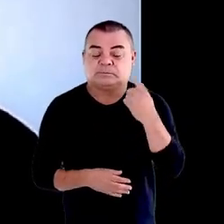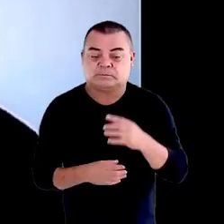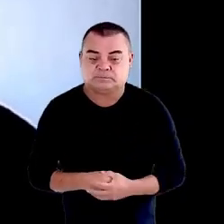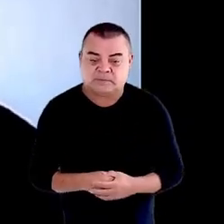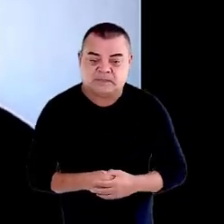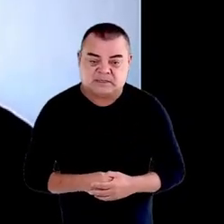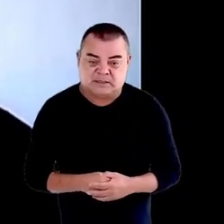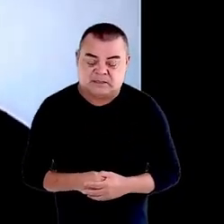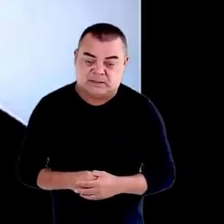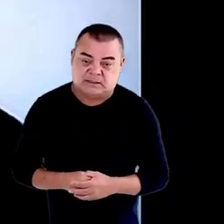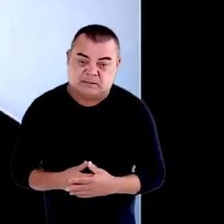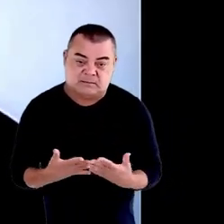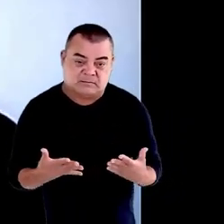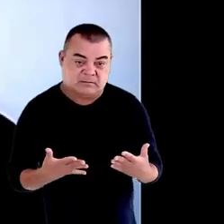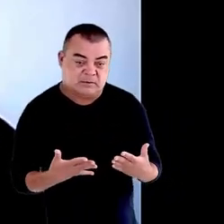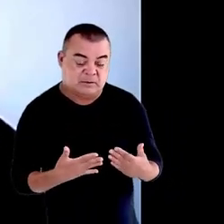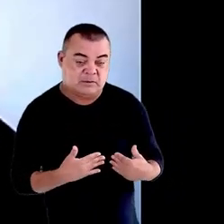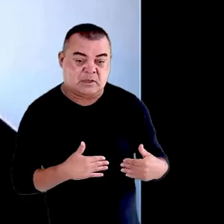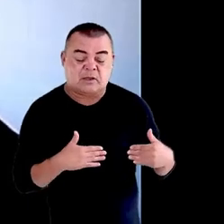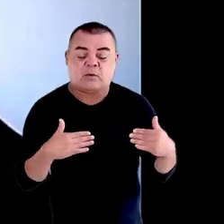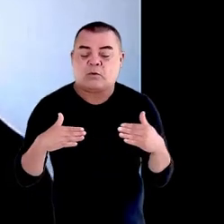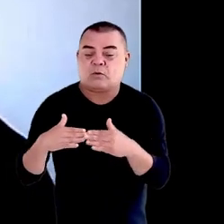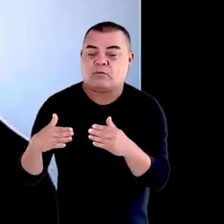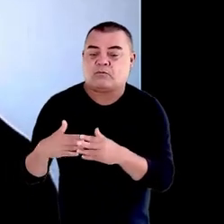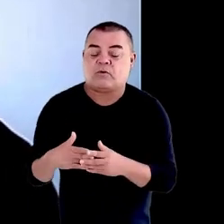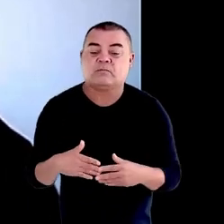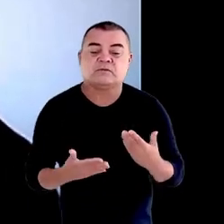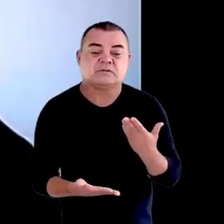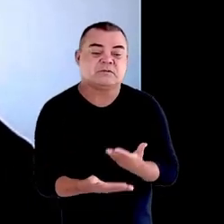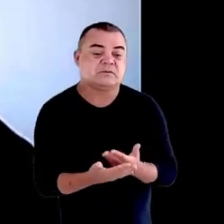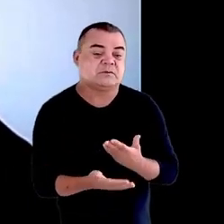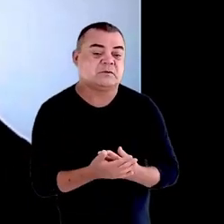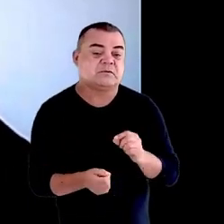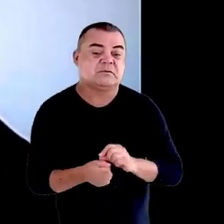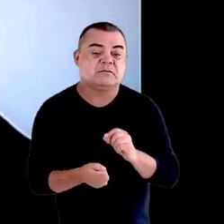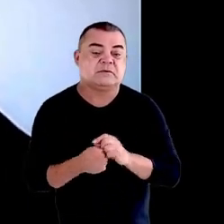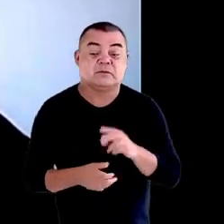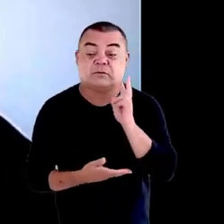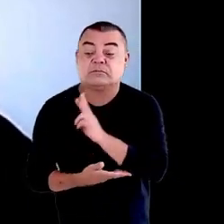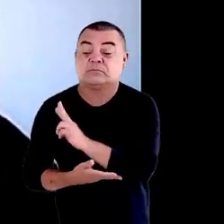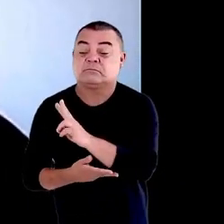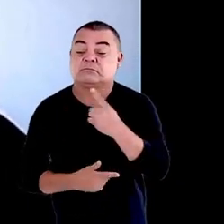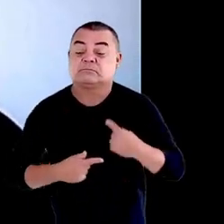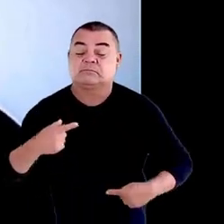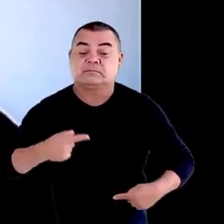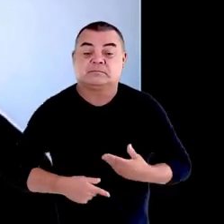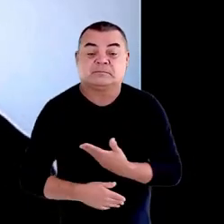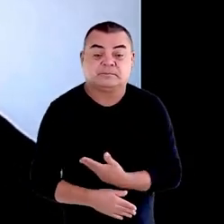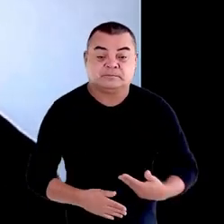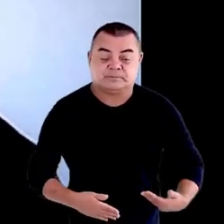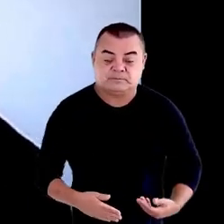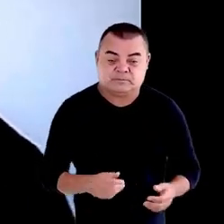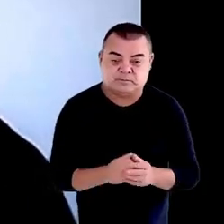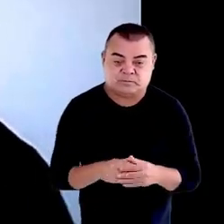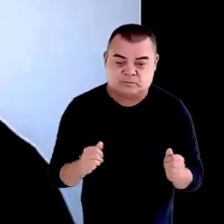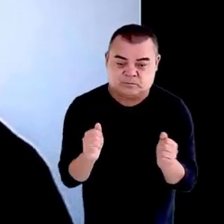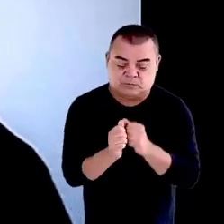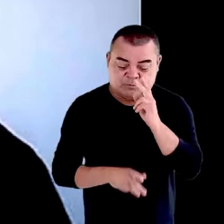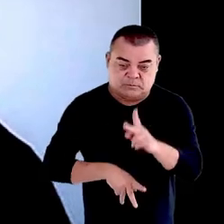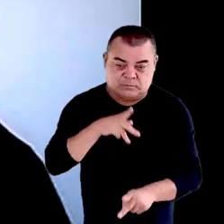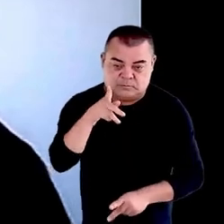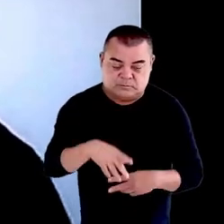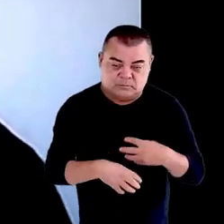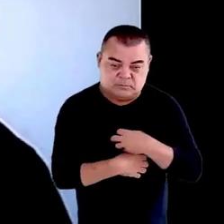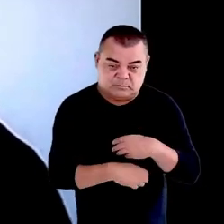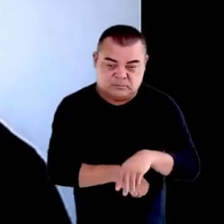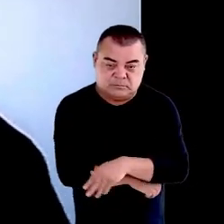acordo com estudos que temos realizado no Observatório Brasileiro de Políticas Públicas com a população em situação de